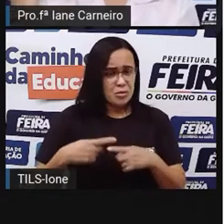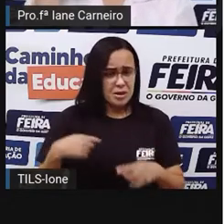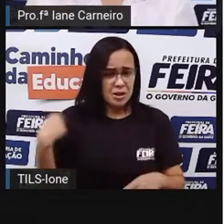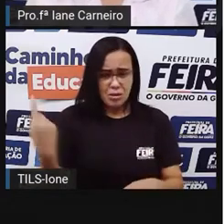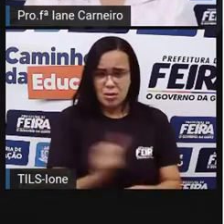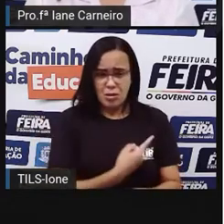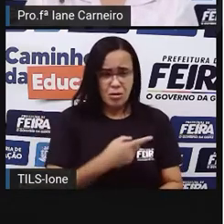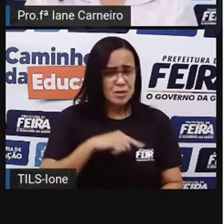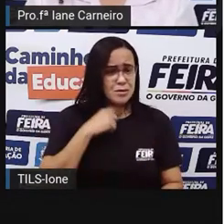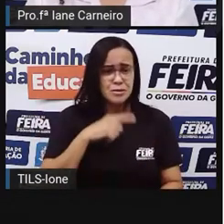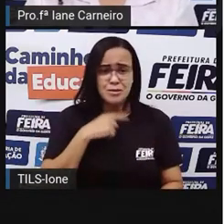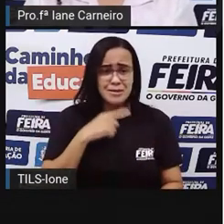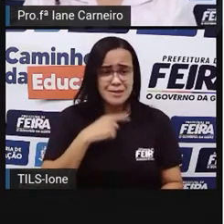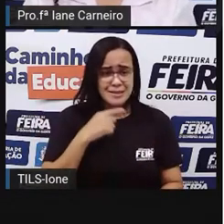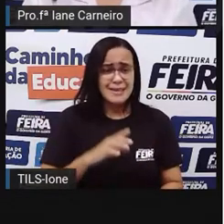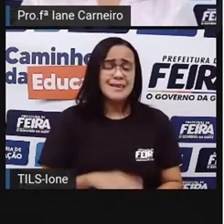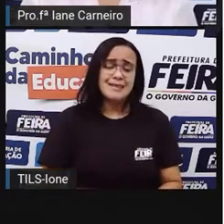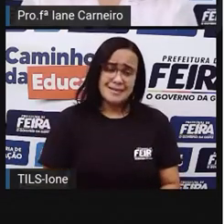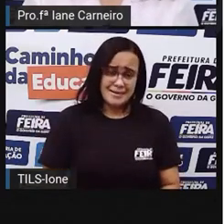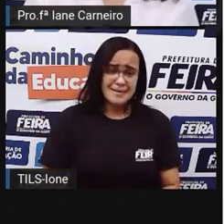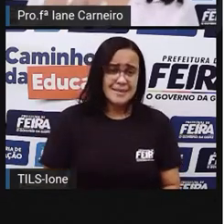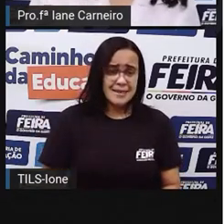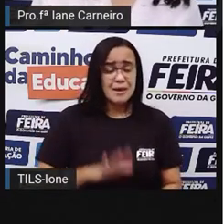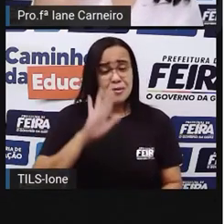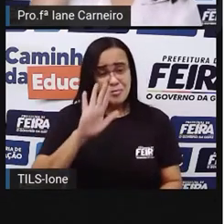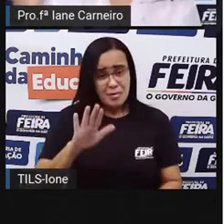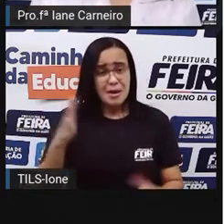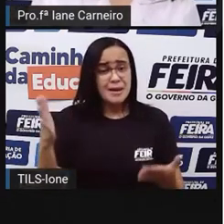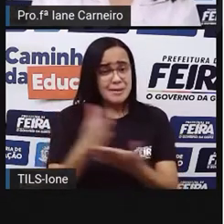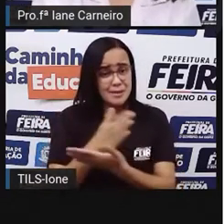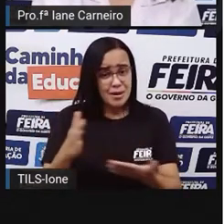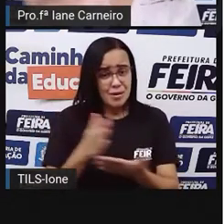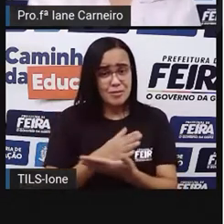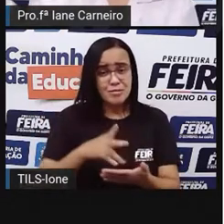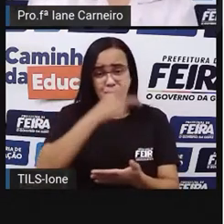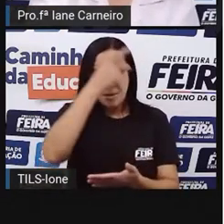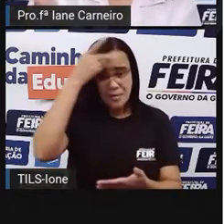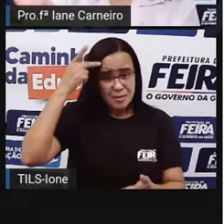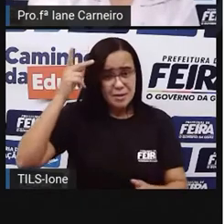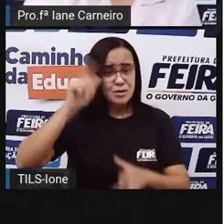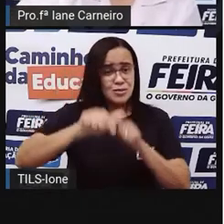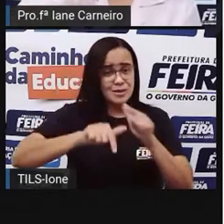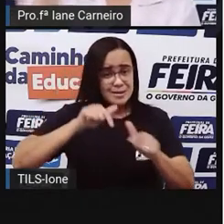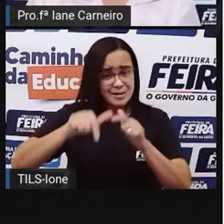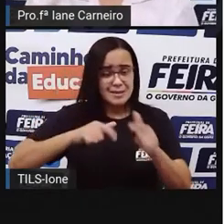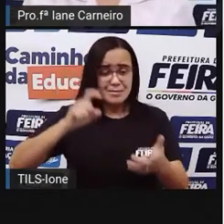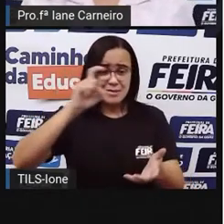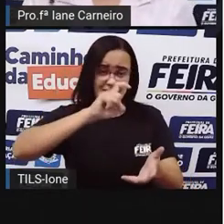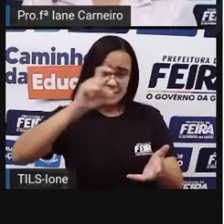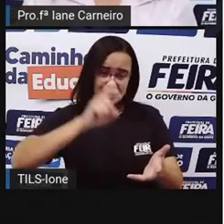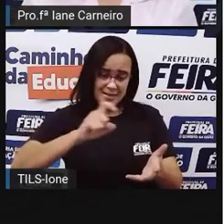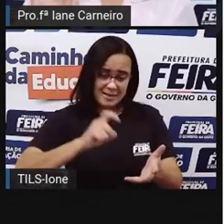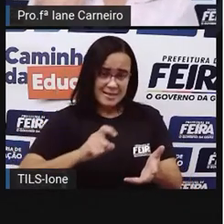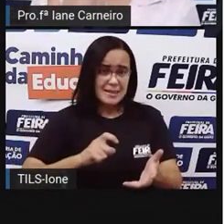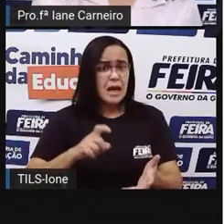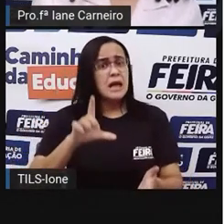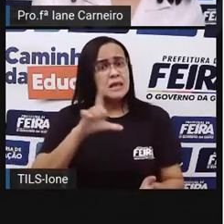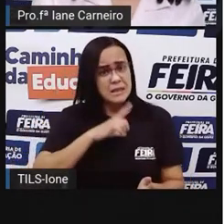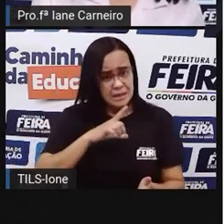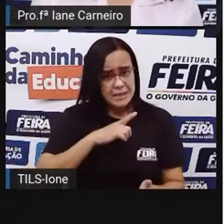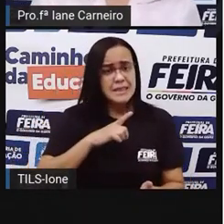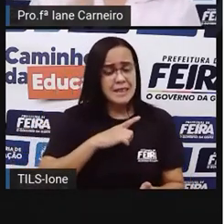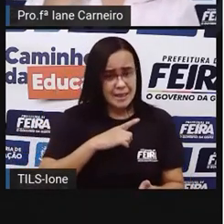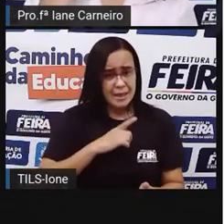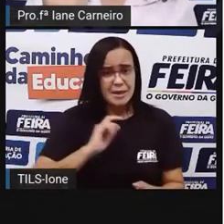eles... Lembra que a Pró falou do código, né? Então, eles, né? O grupo que faz parte aí, esse grupo, ele entende qual é